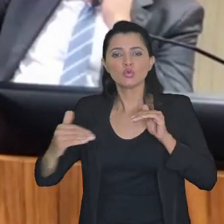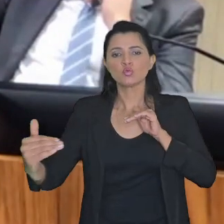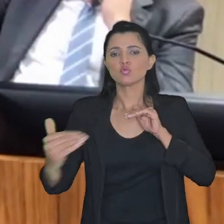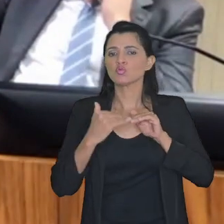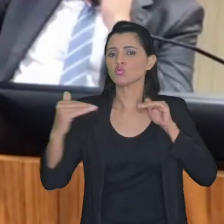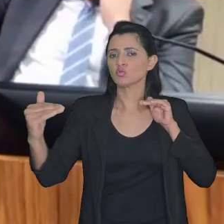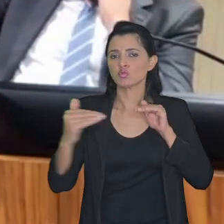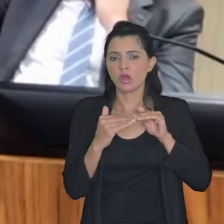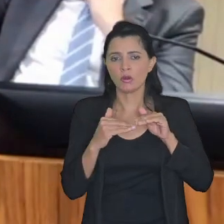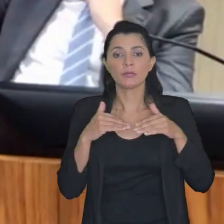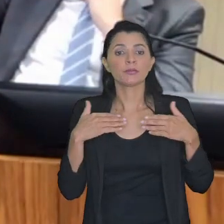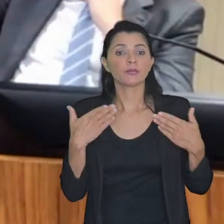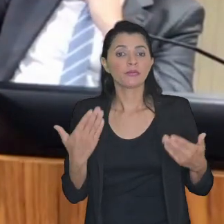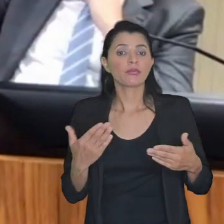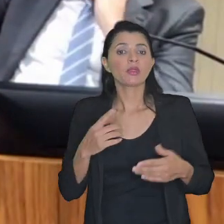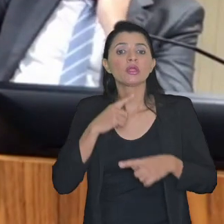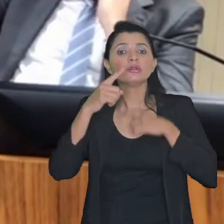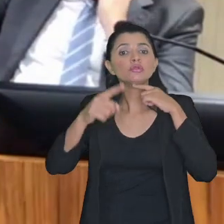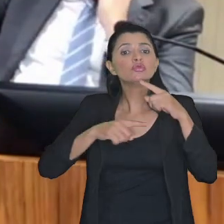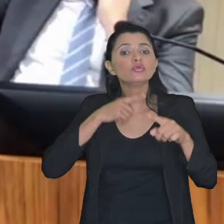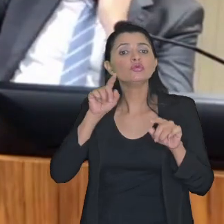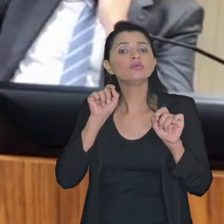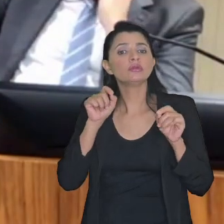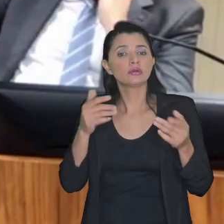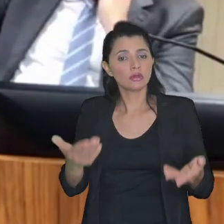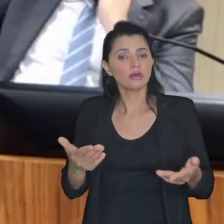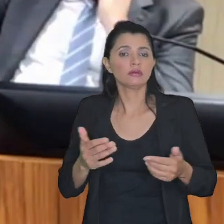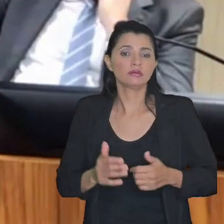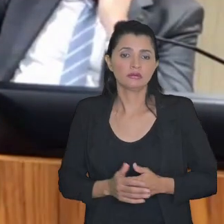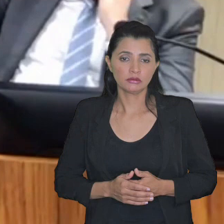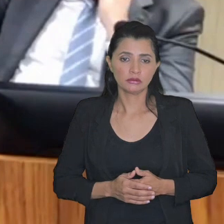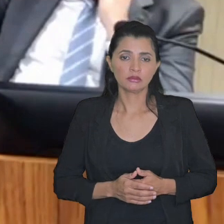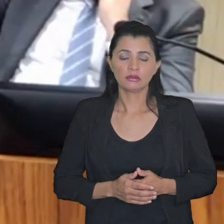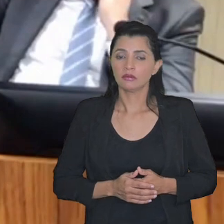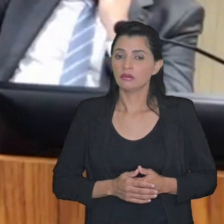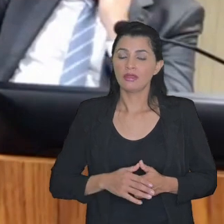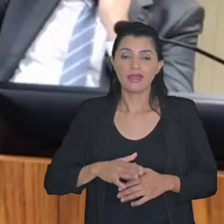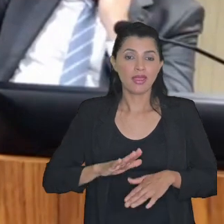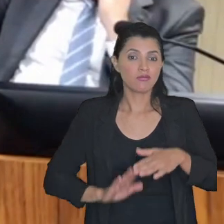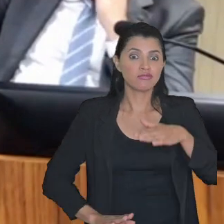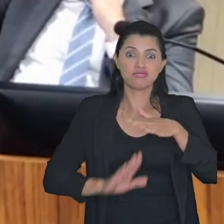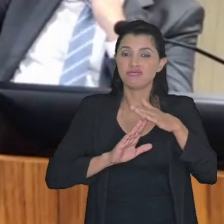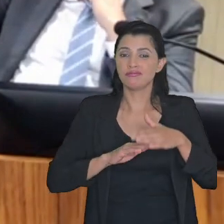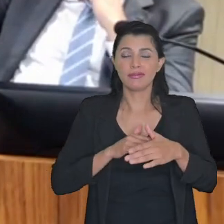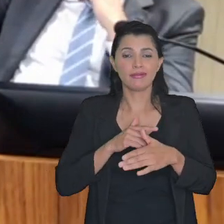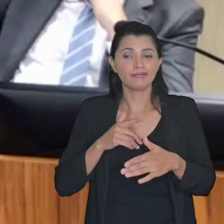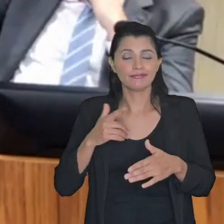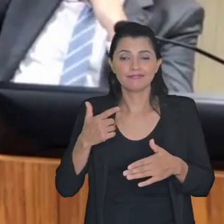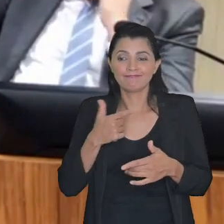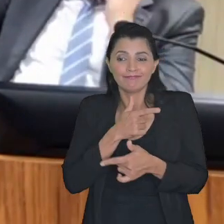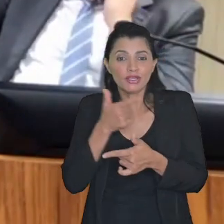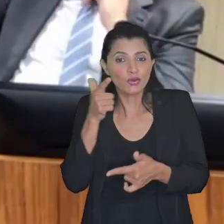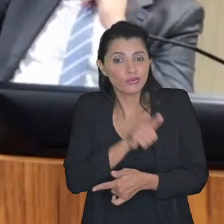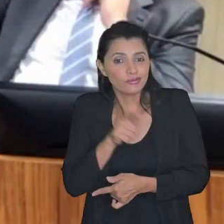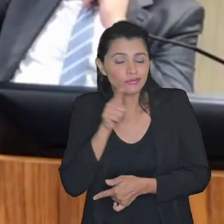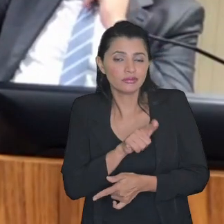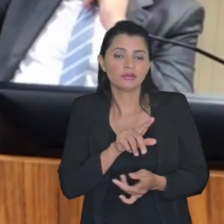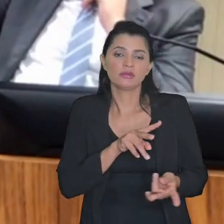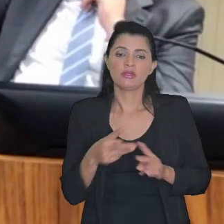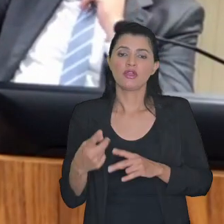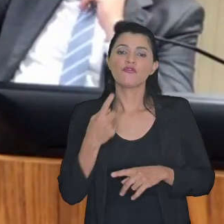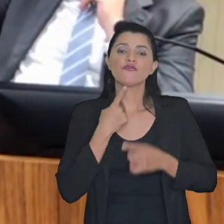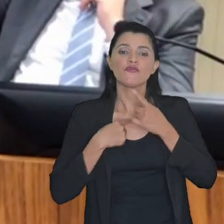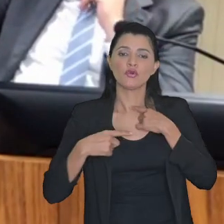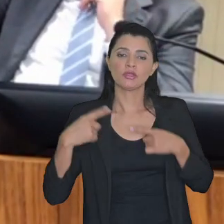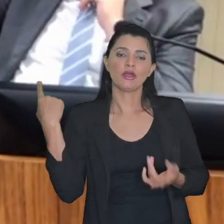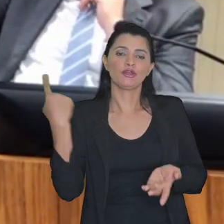e a dúvida é o maior empecilho para que as